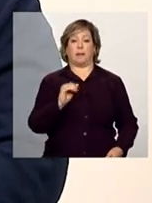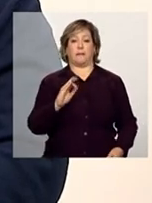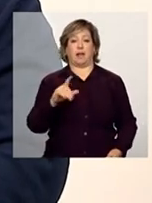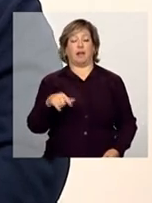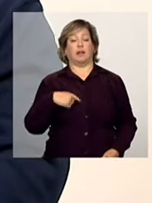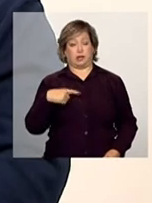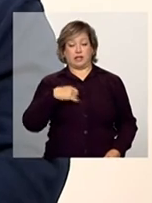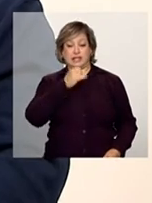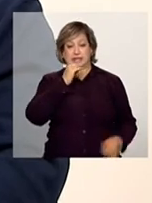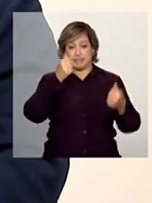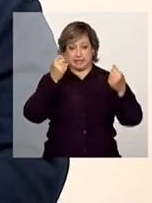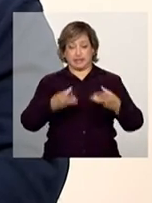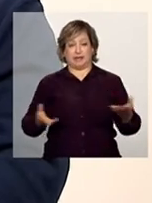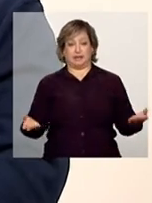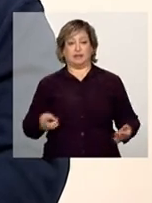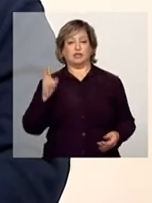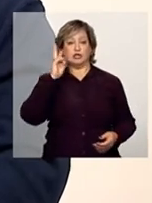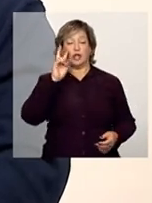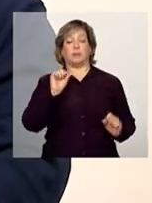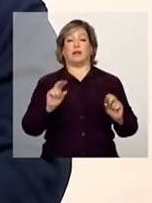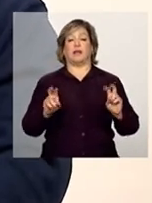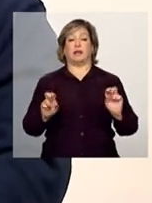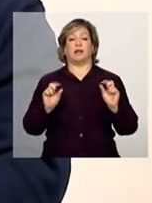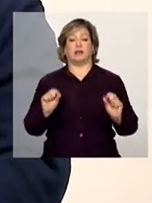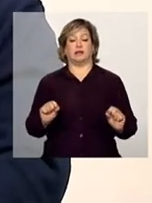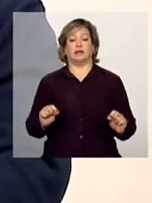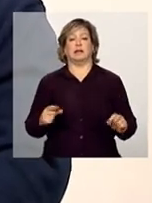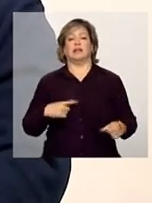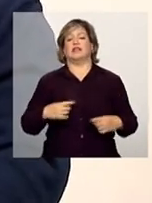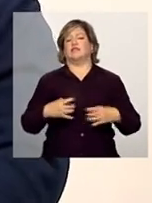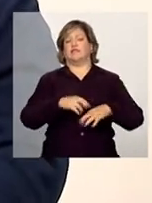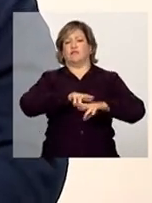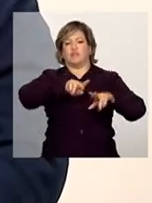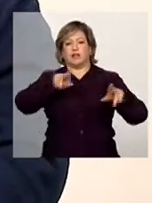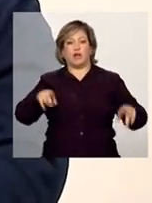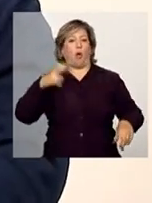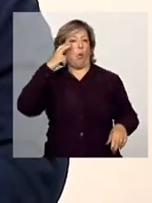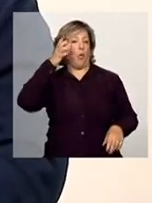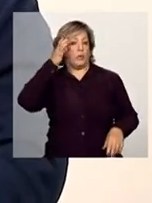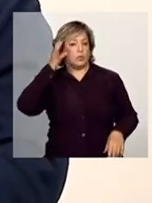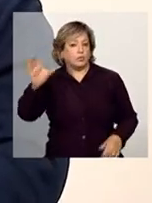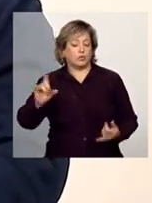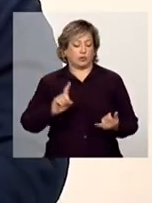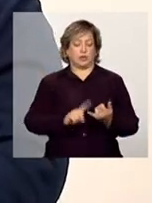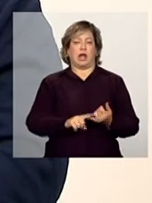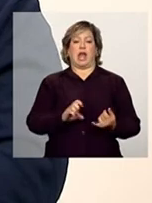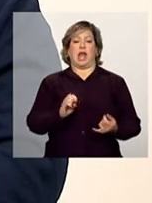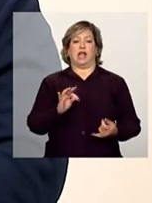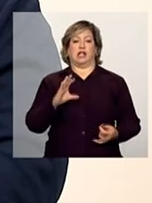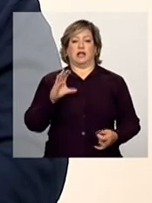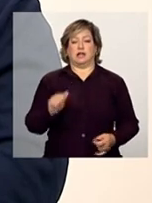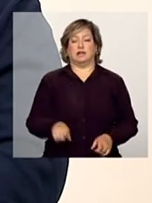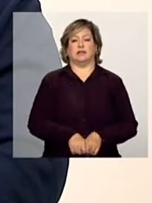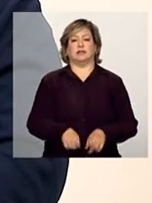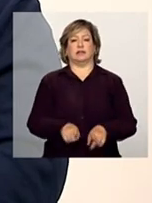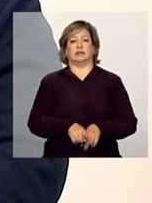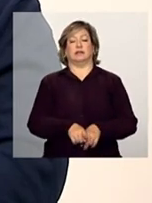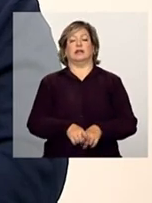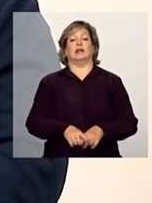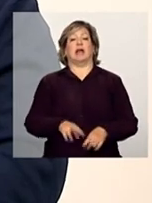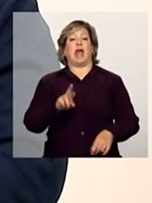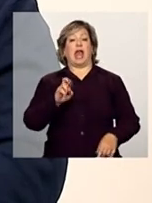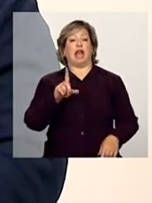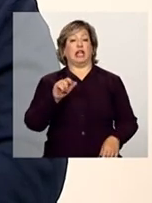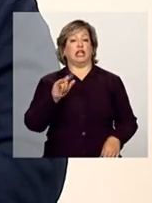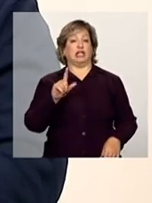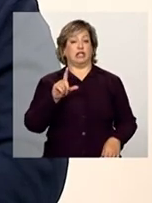aqui dar o exemplo da questão que envolve toda a diversidade cultural, étnica e até religiosa, questão das